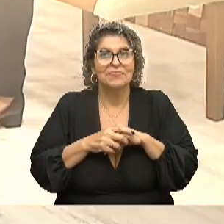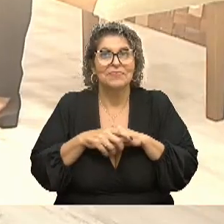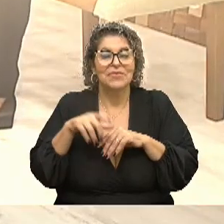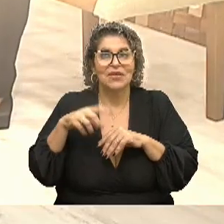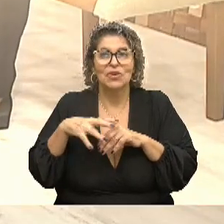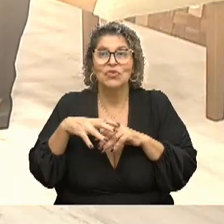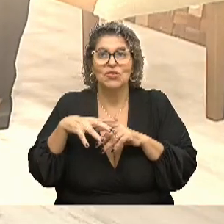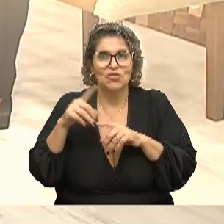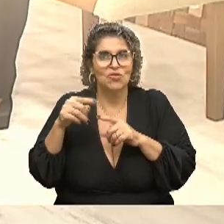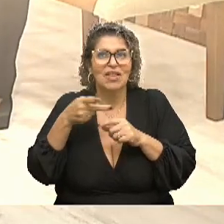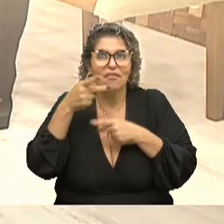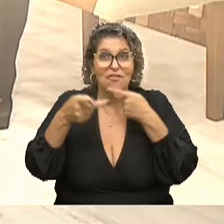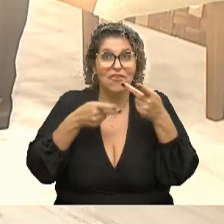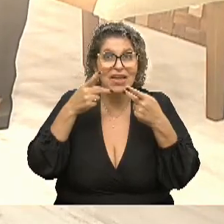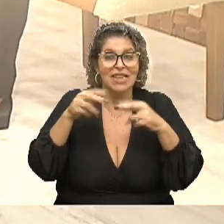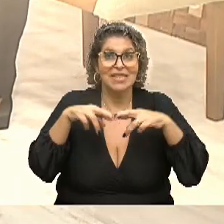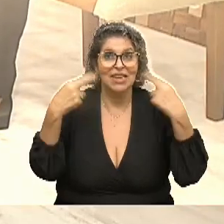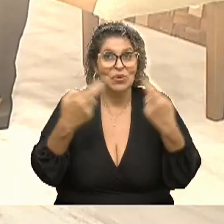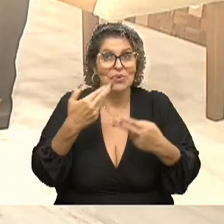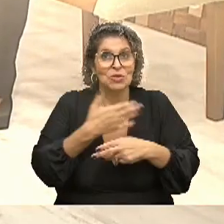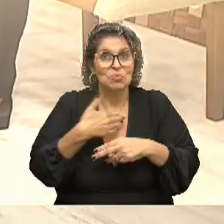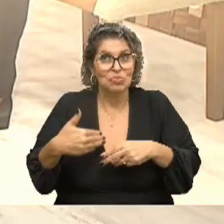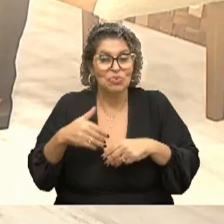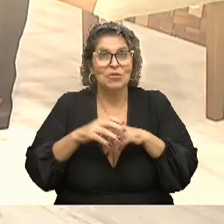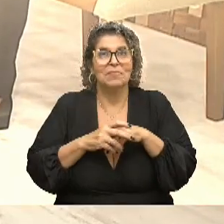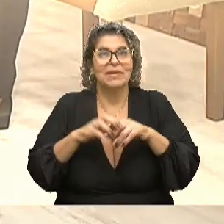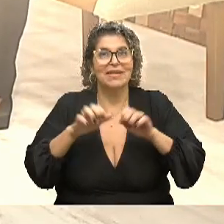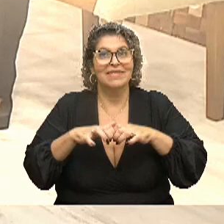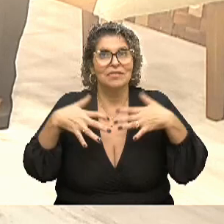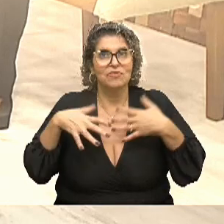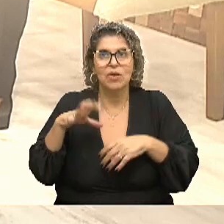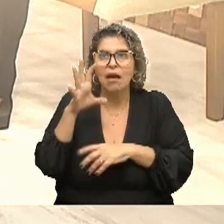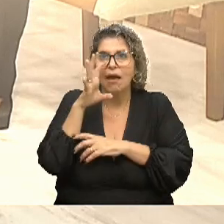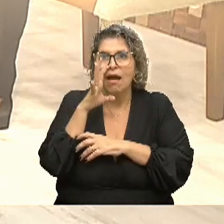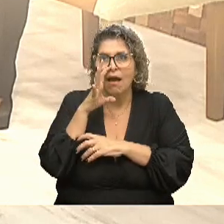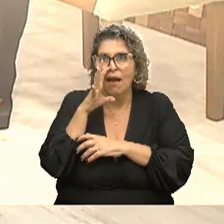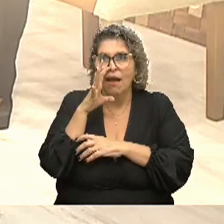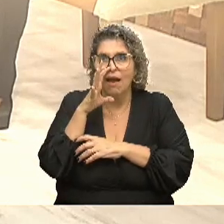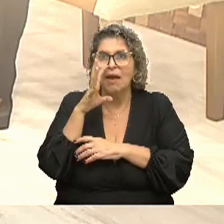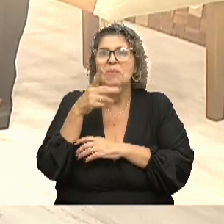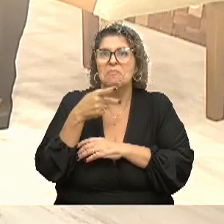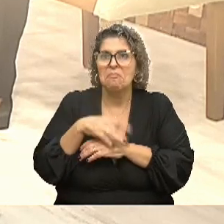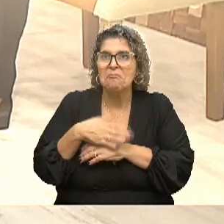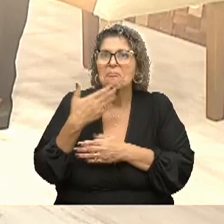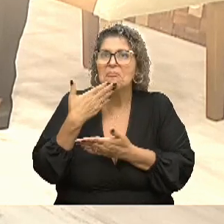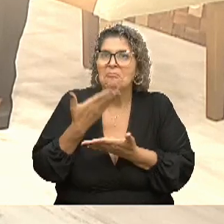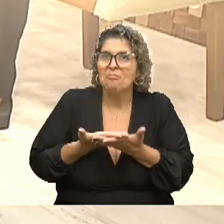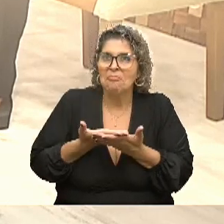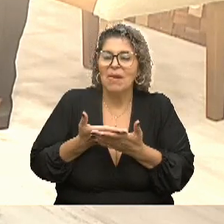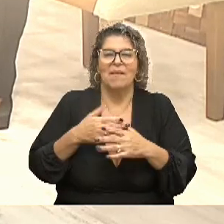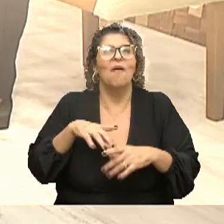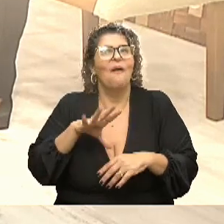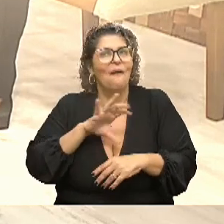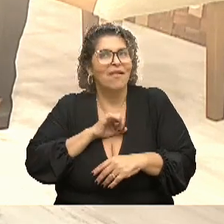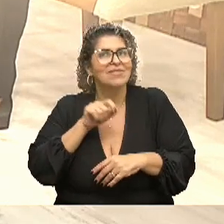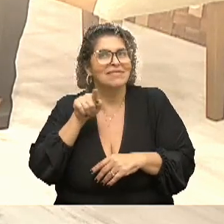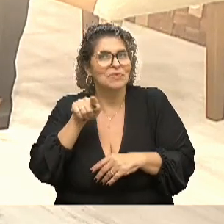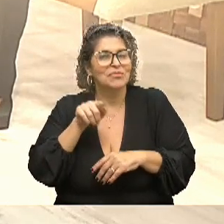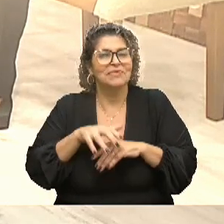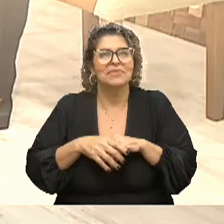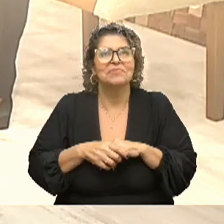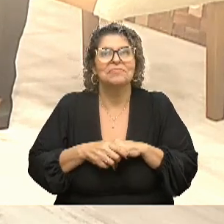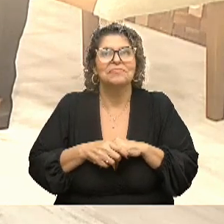na audiência pública, tu falaste muito bem na audiência pública aqui na Assembleia, eu fiquei impressionada com a tua fala, assim, e gostei bastante de te ouvir.